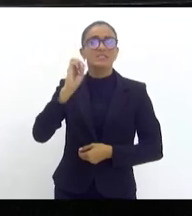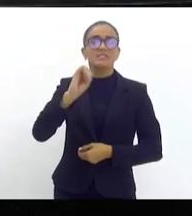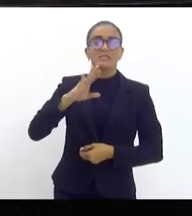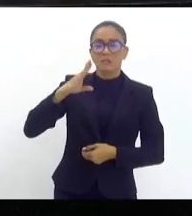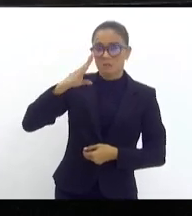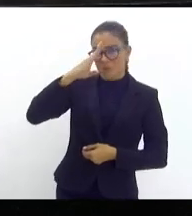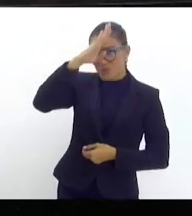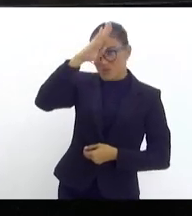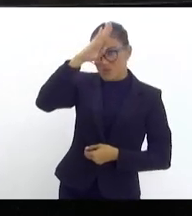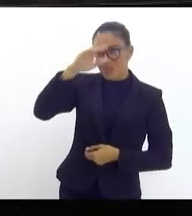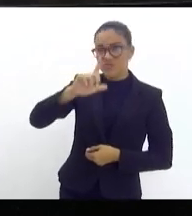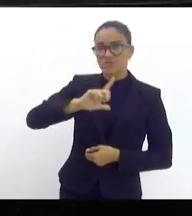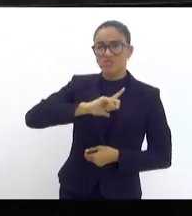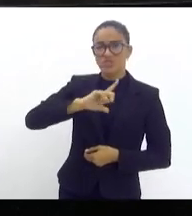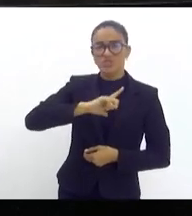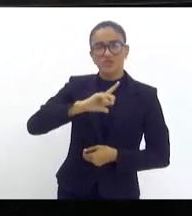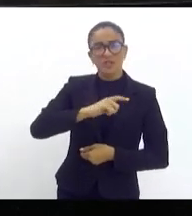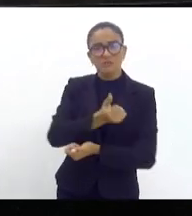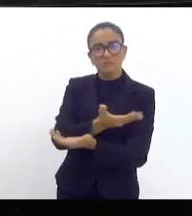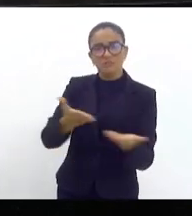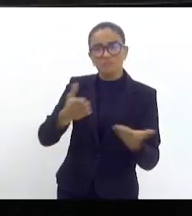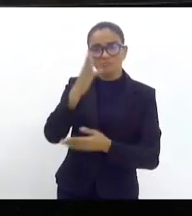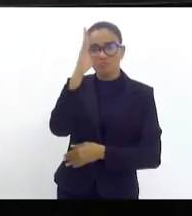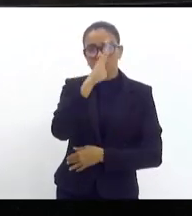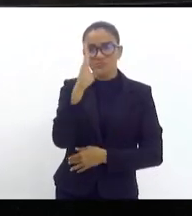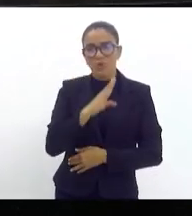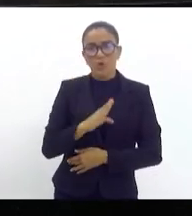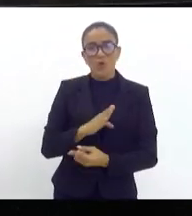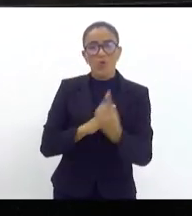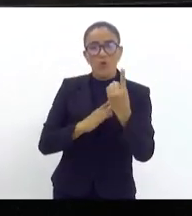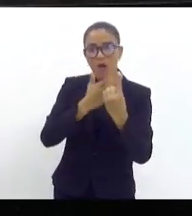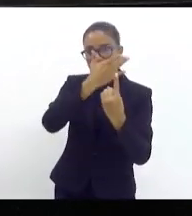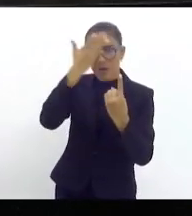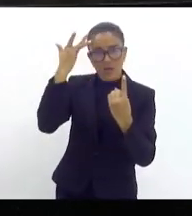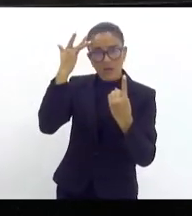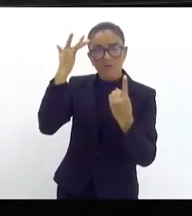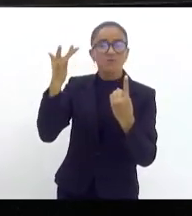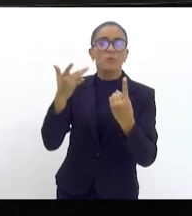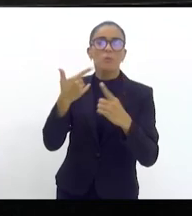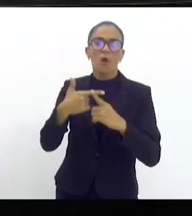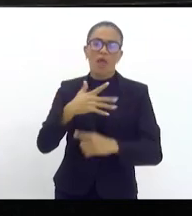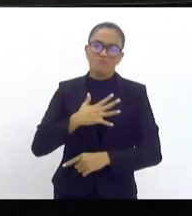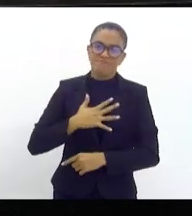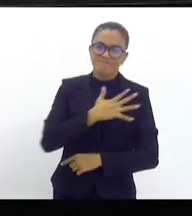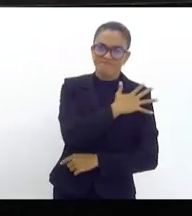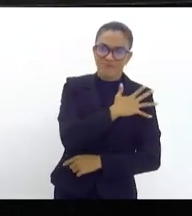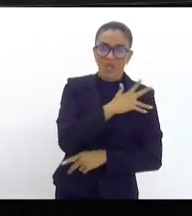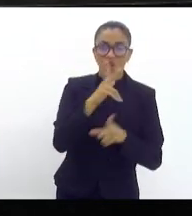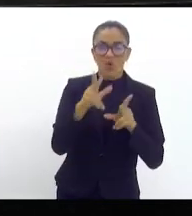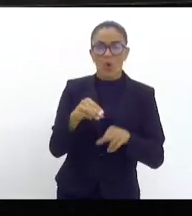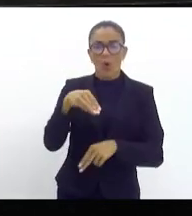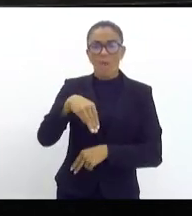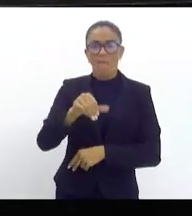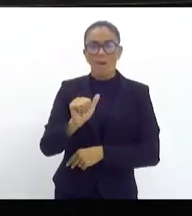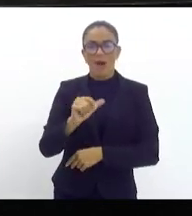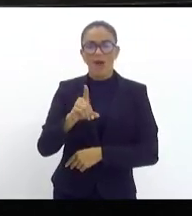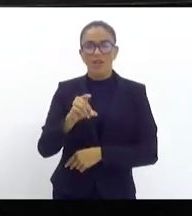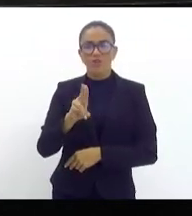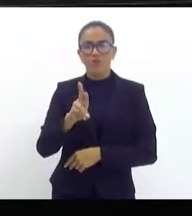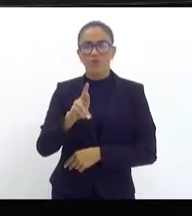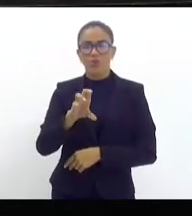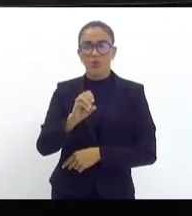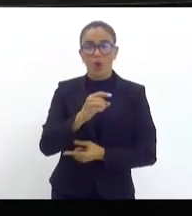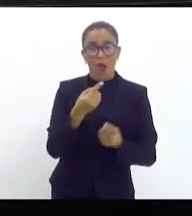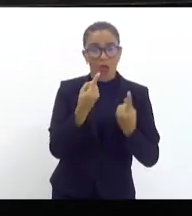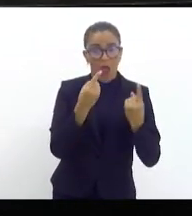tivesse trago para o Brasil uma pessoa conhecida por ser ditador mesmo como Maduro. Ele, ao contrário